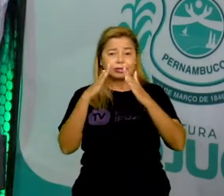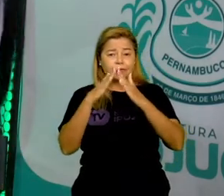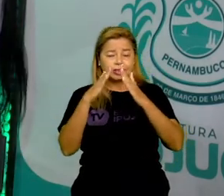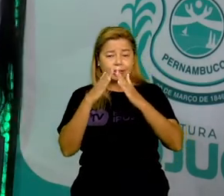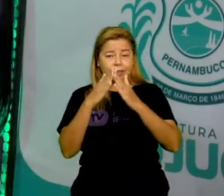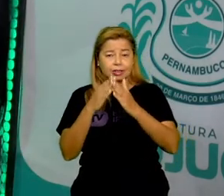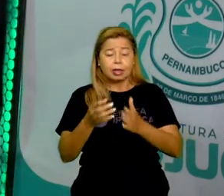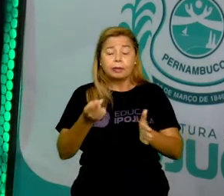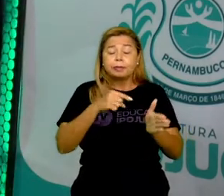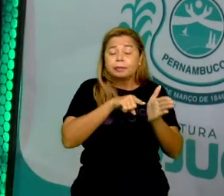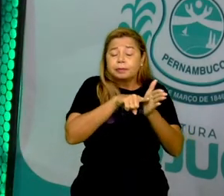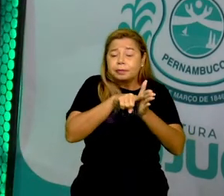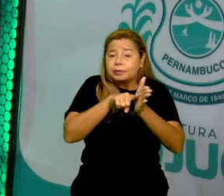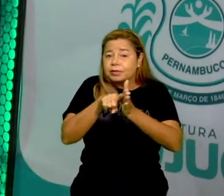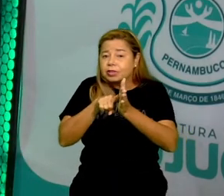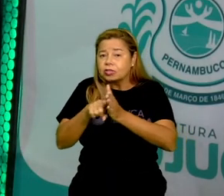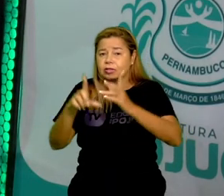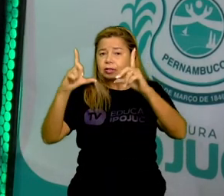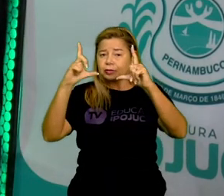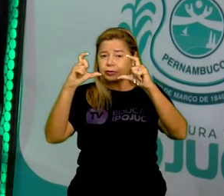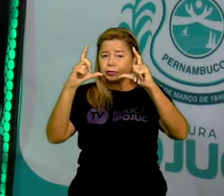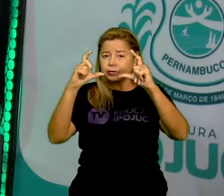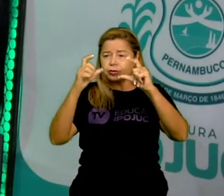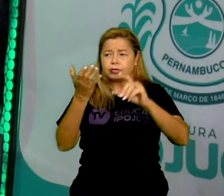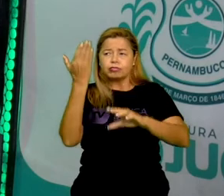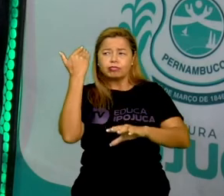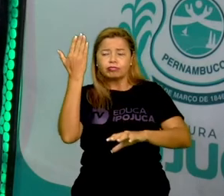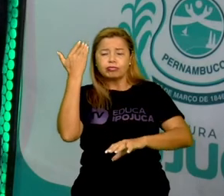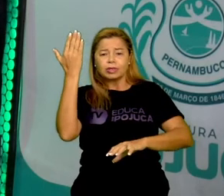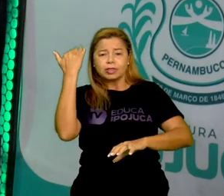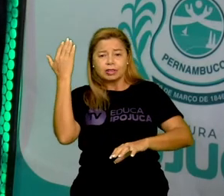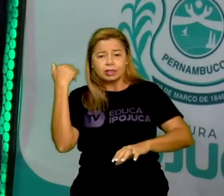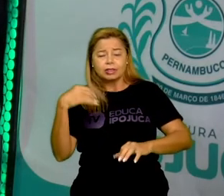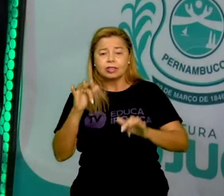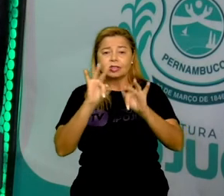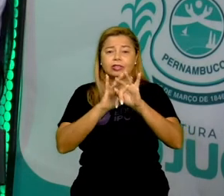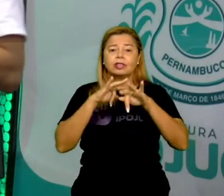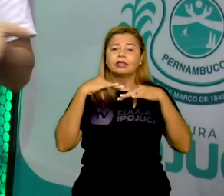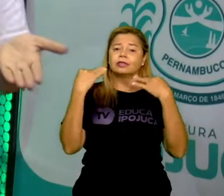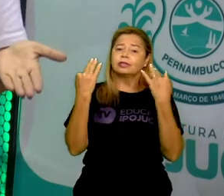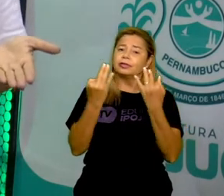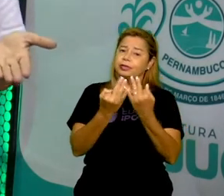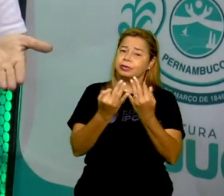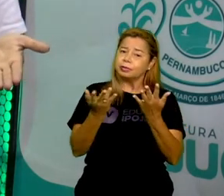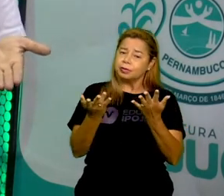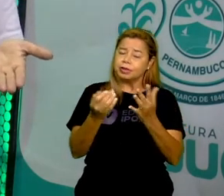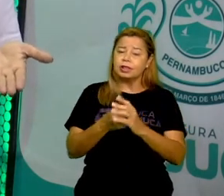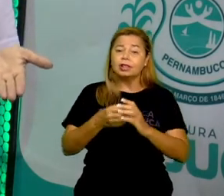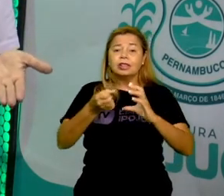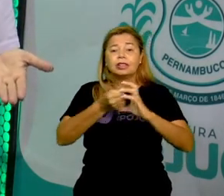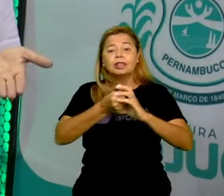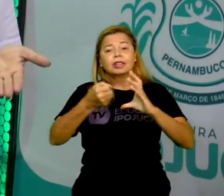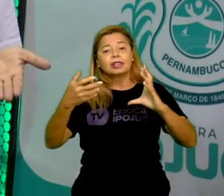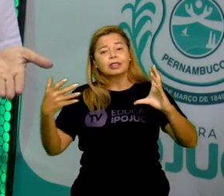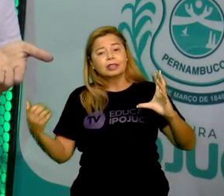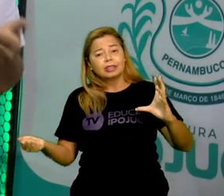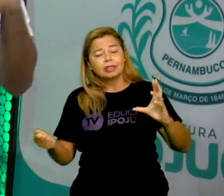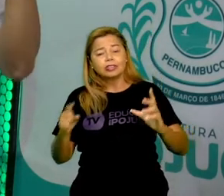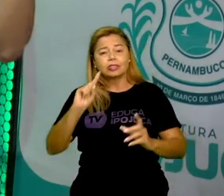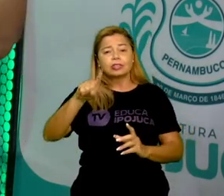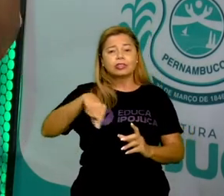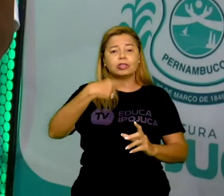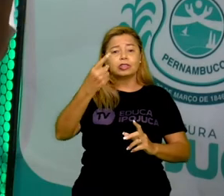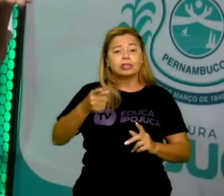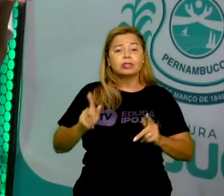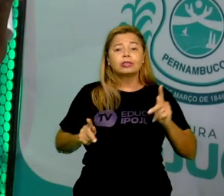fotos antigas de sua família, traços culturais de outros povos, para ver. Pega as fotos antigas da sua